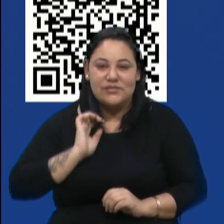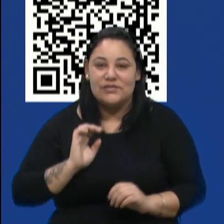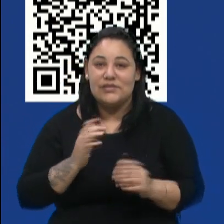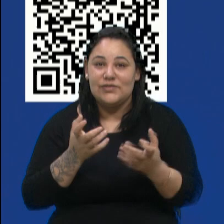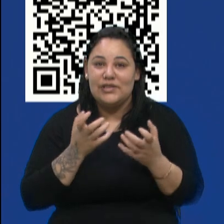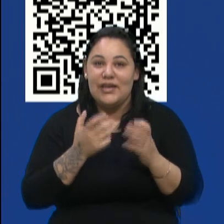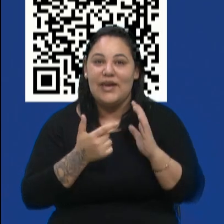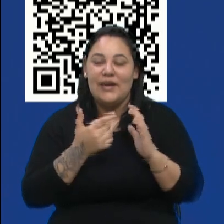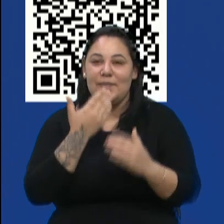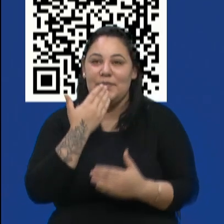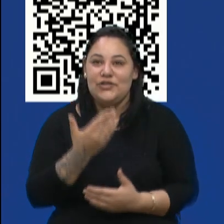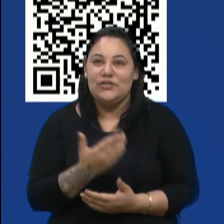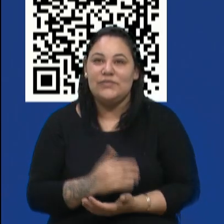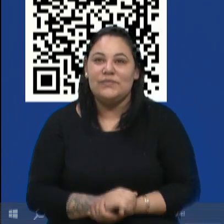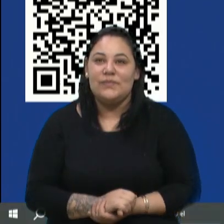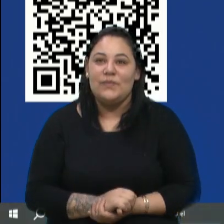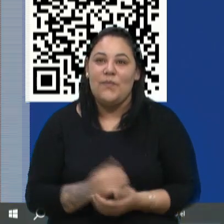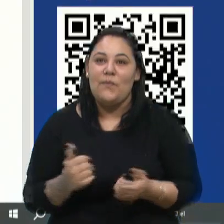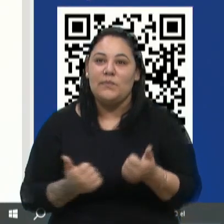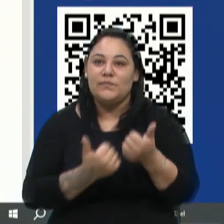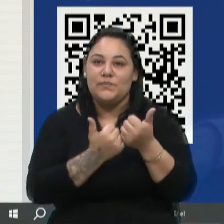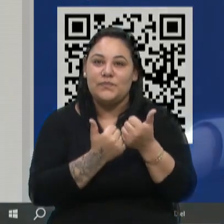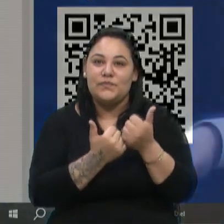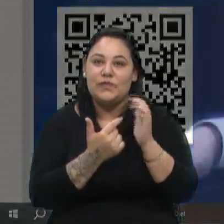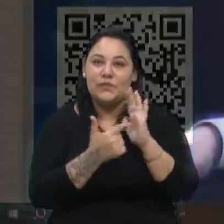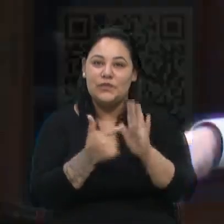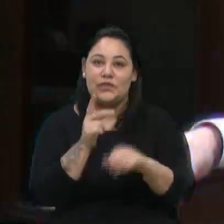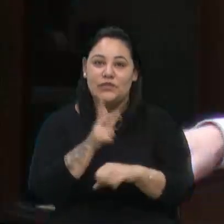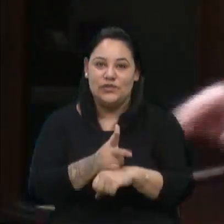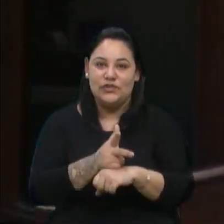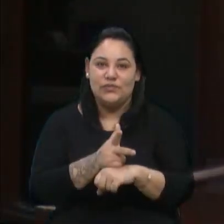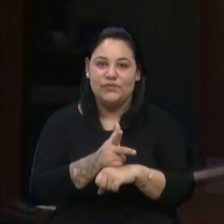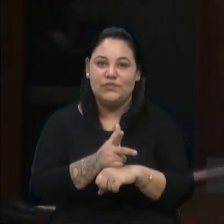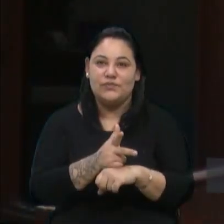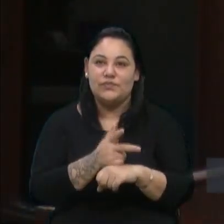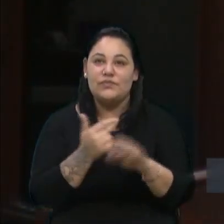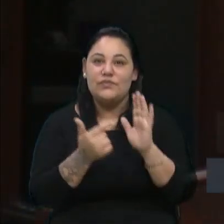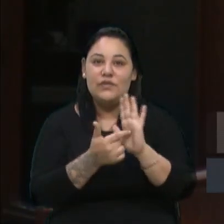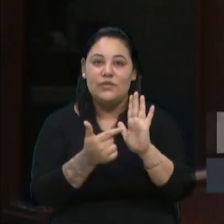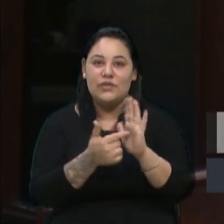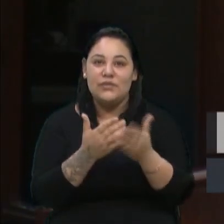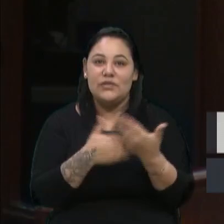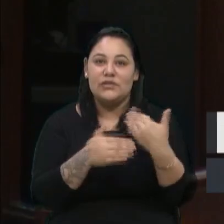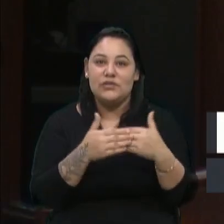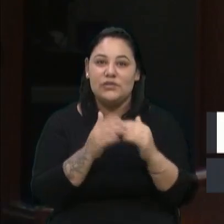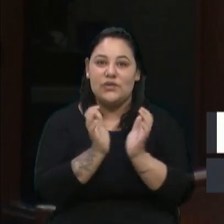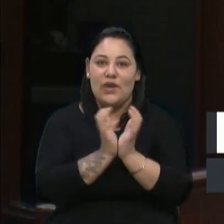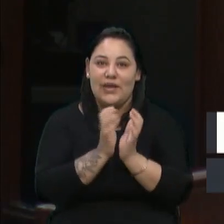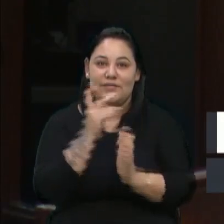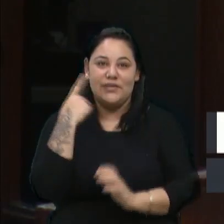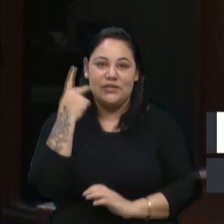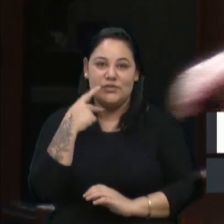a assessoria passar um vídeo para a gente mostrar para todos os colegas vereadores.